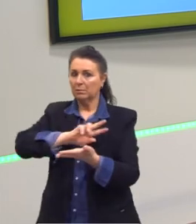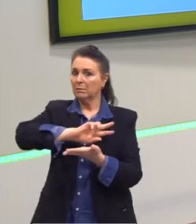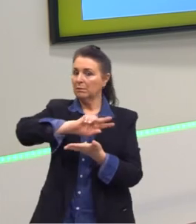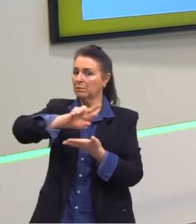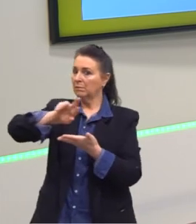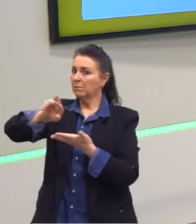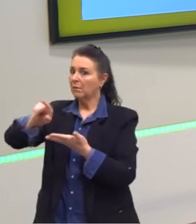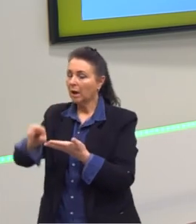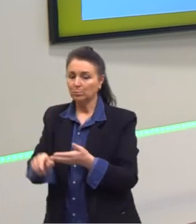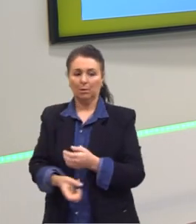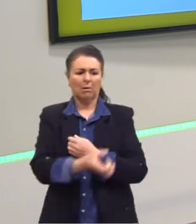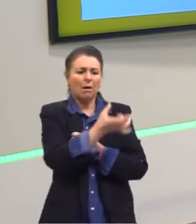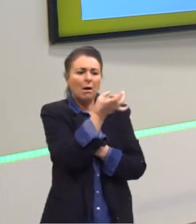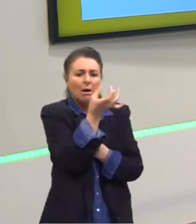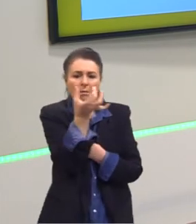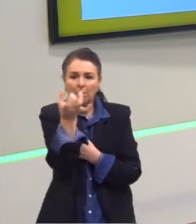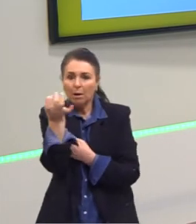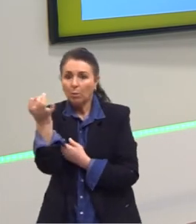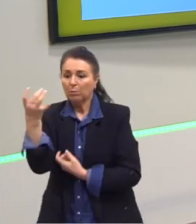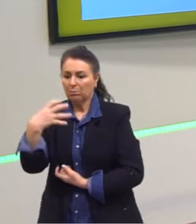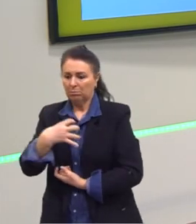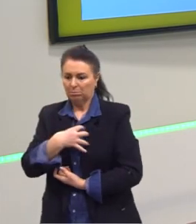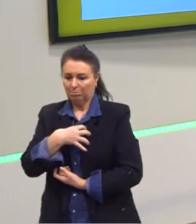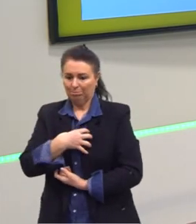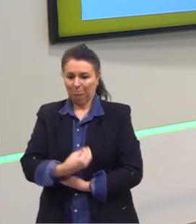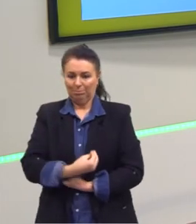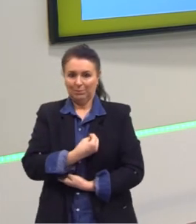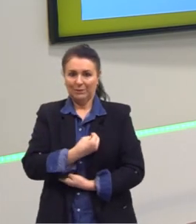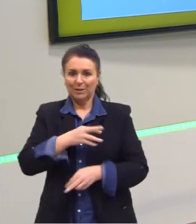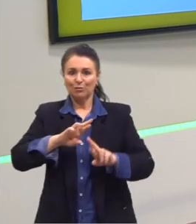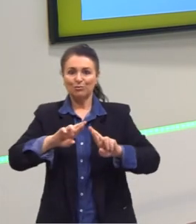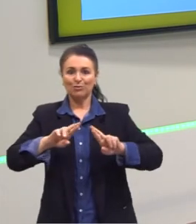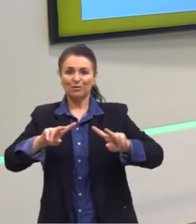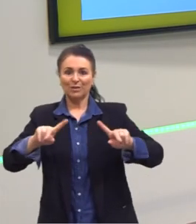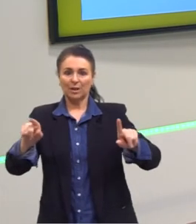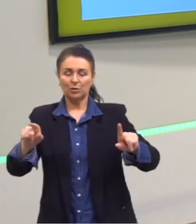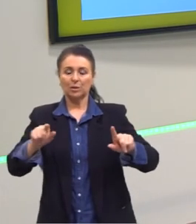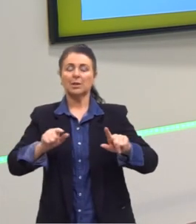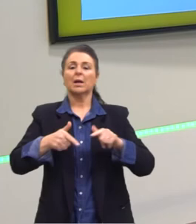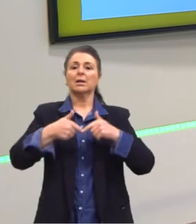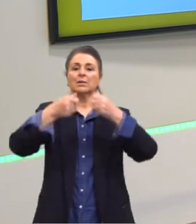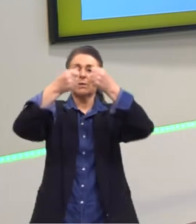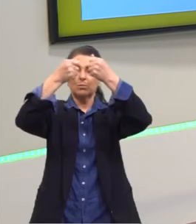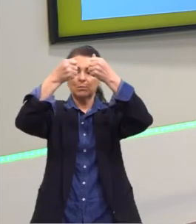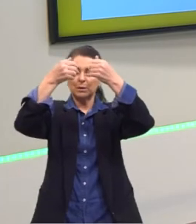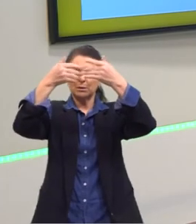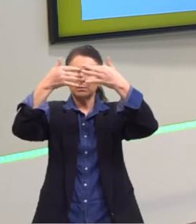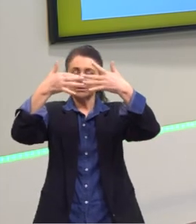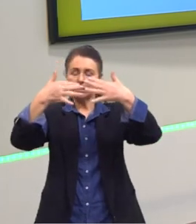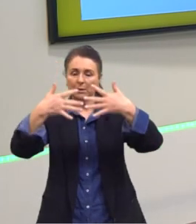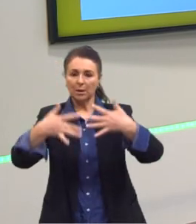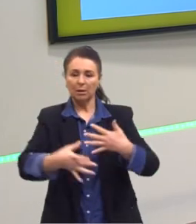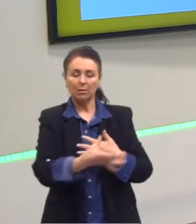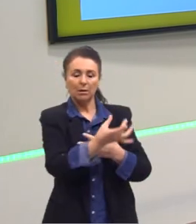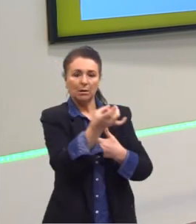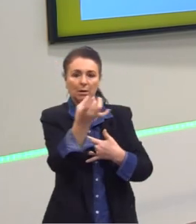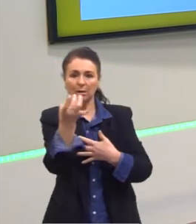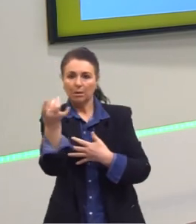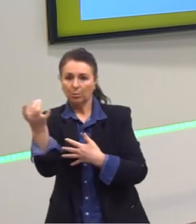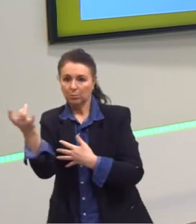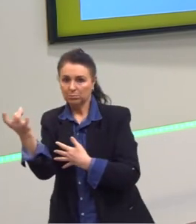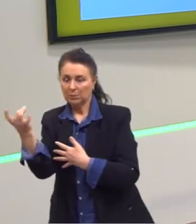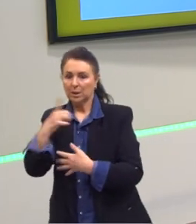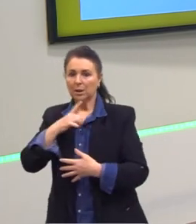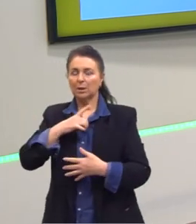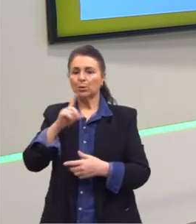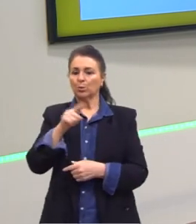passando, cada um, por situações. E essas situações vão sendo desmembradas e vão chegando ao momento que